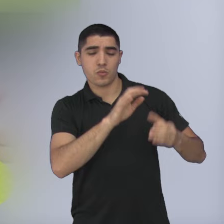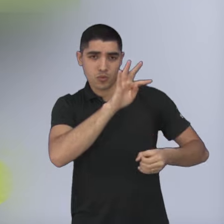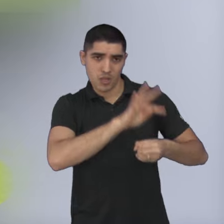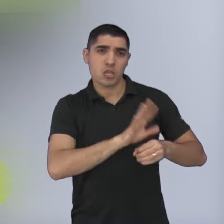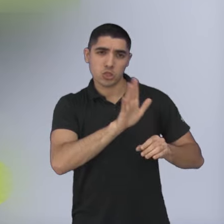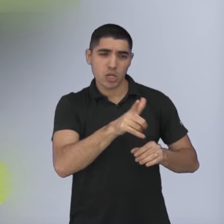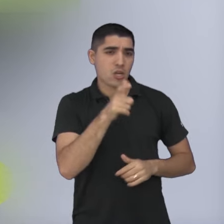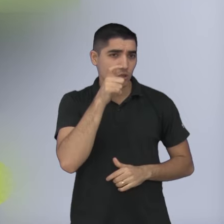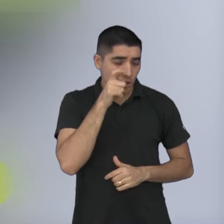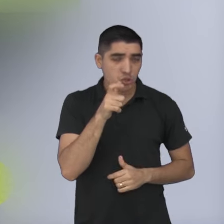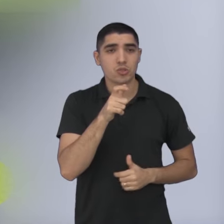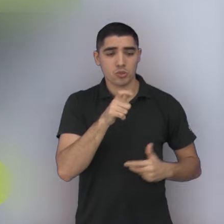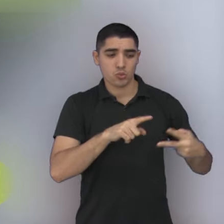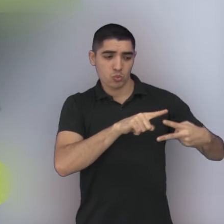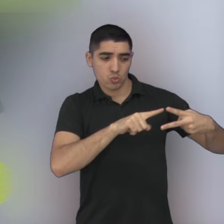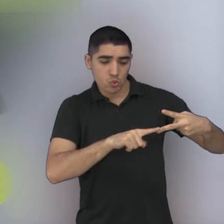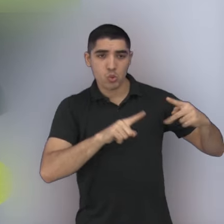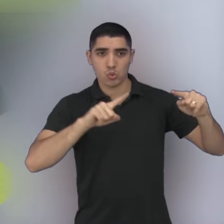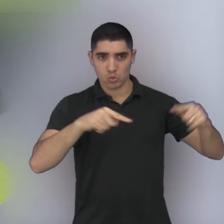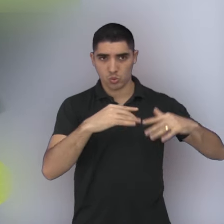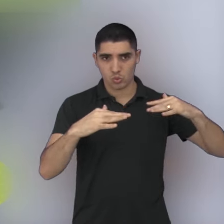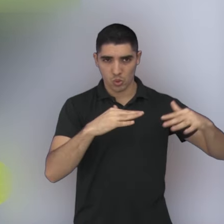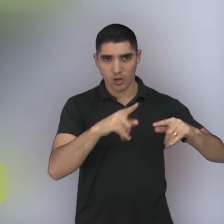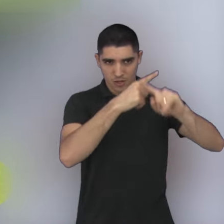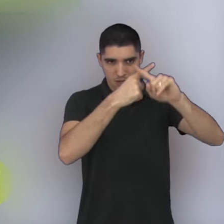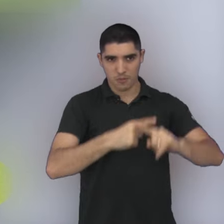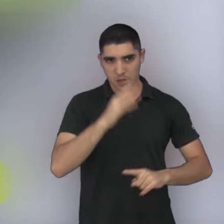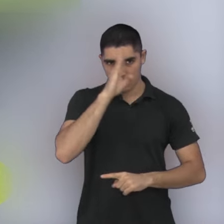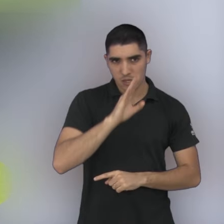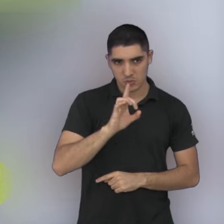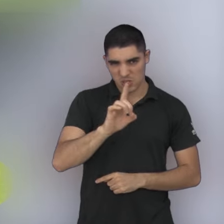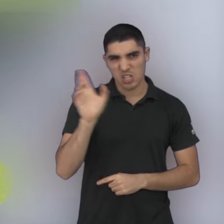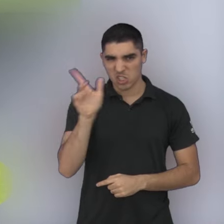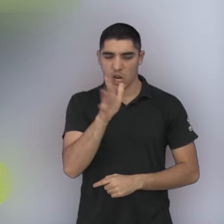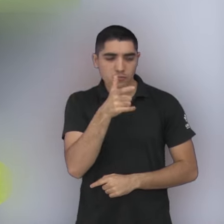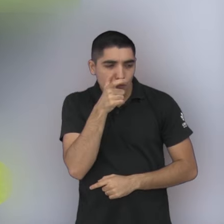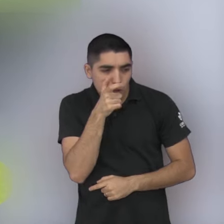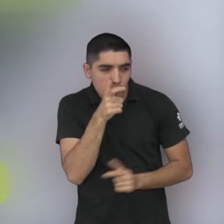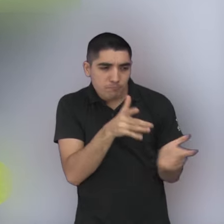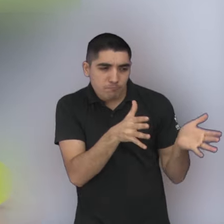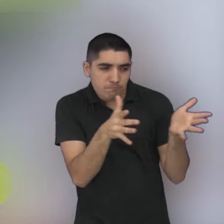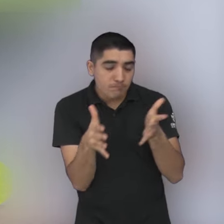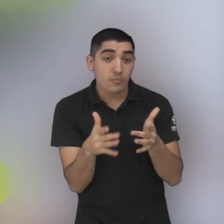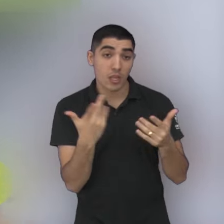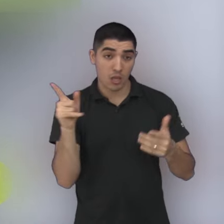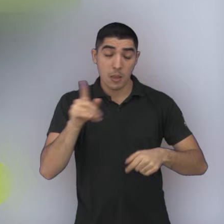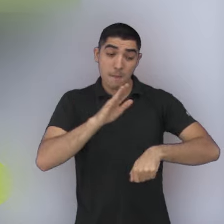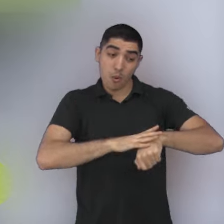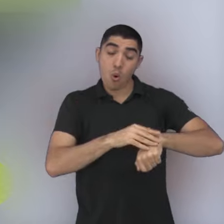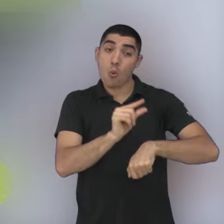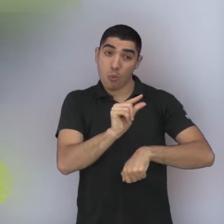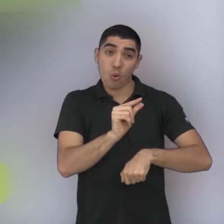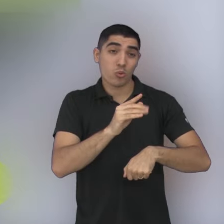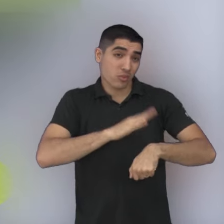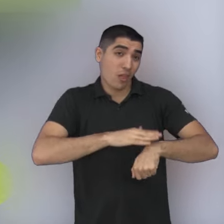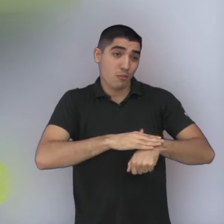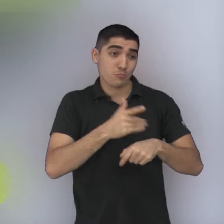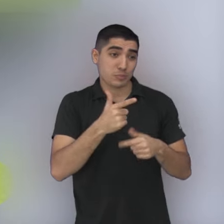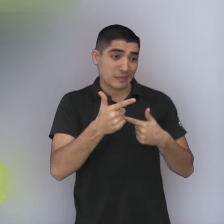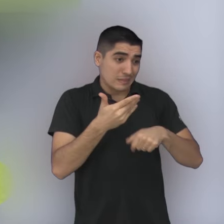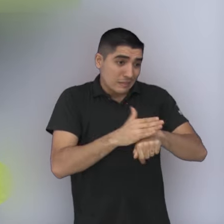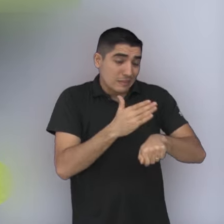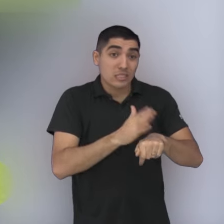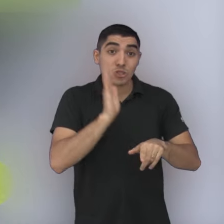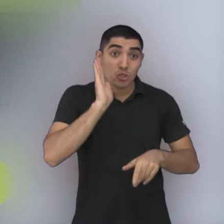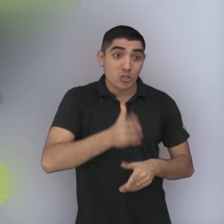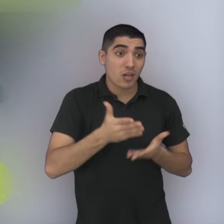assistido os dois jogos primeiros do São José nessa Série D. Então, acho que pelo pouco tempo de trabalho que o Sérgio Guedes teve nessa semana, de chegar e já tem